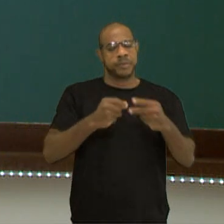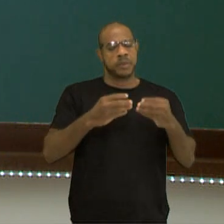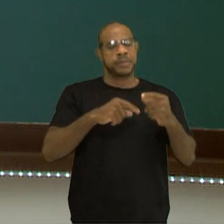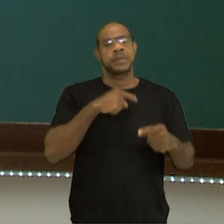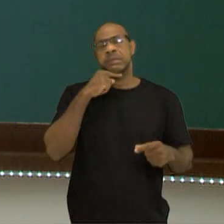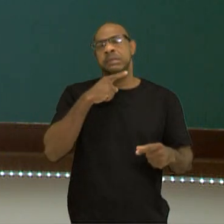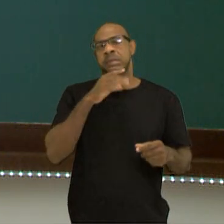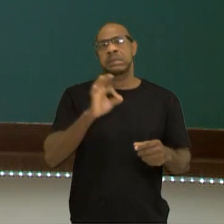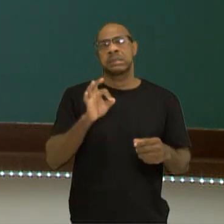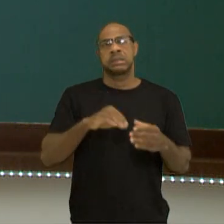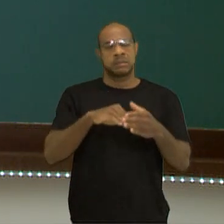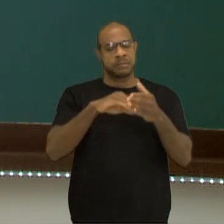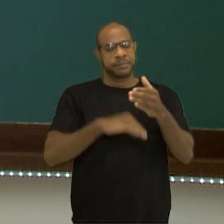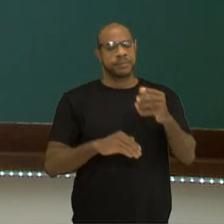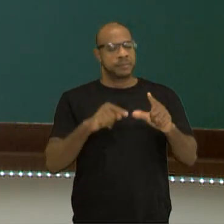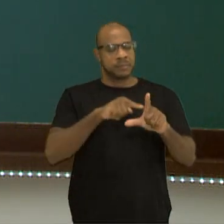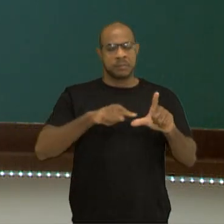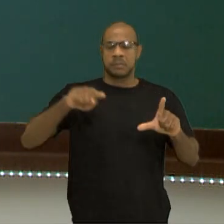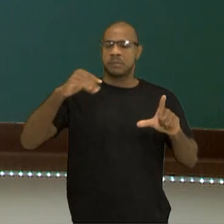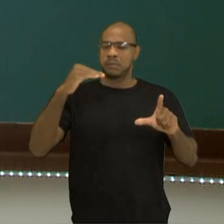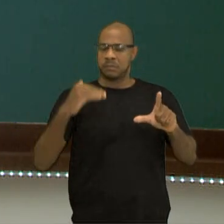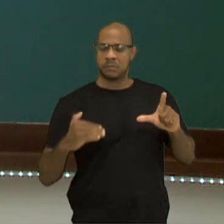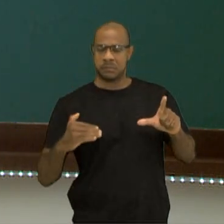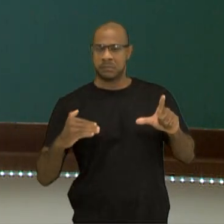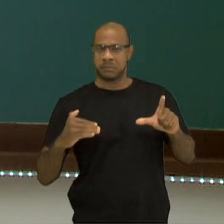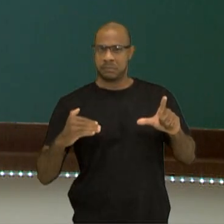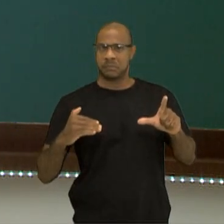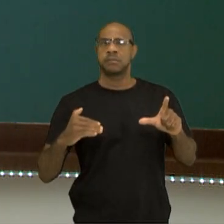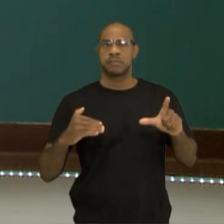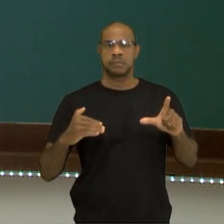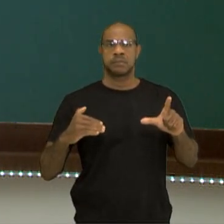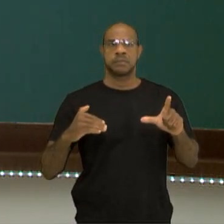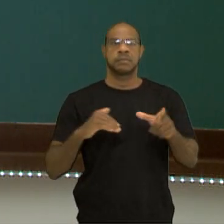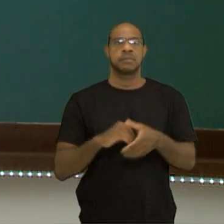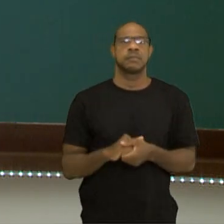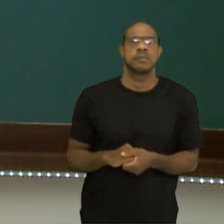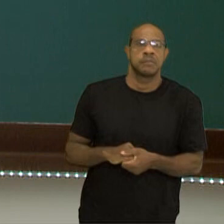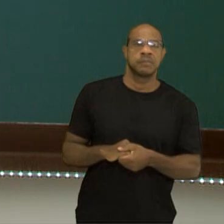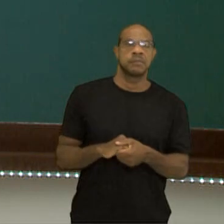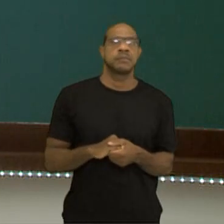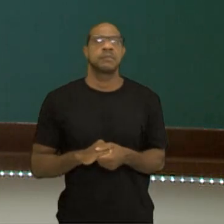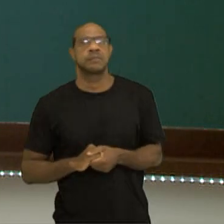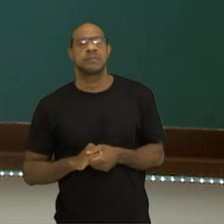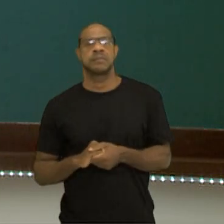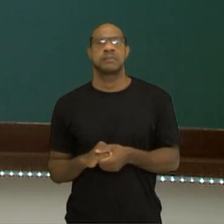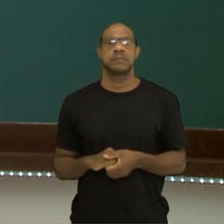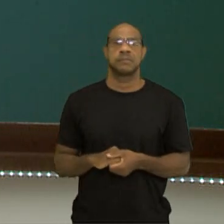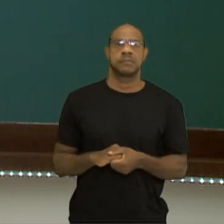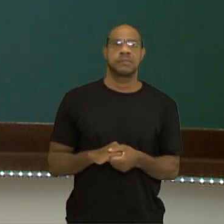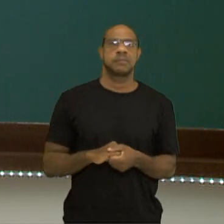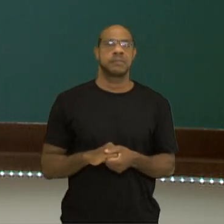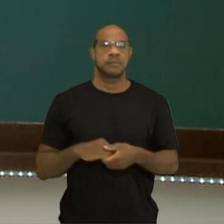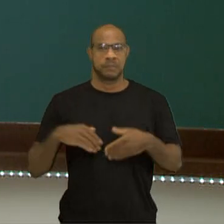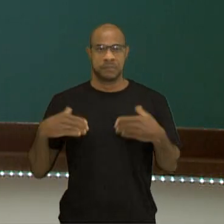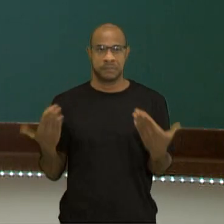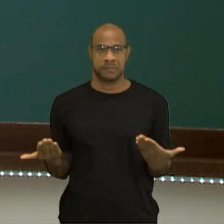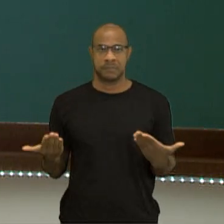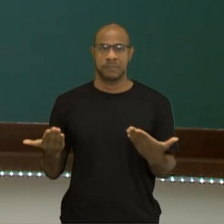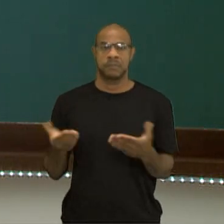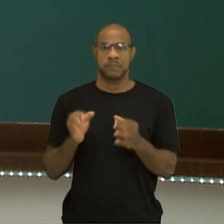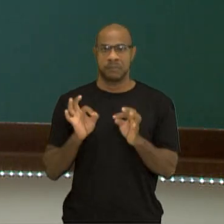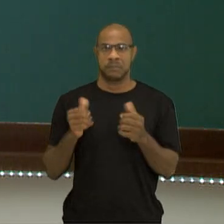o sal está para baixo da linha, por isso a gente classifica ela como uma solução insaturada,